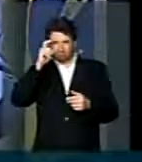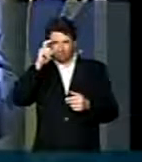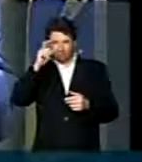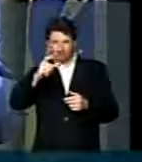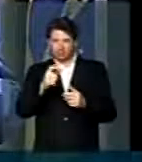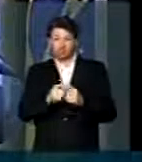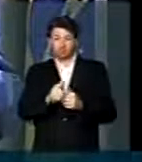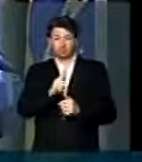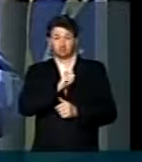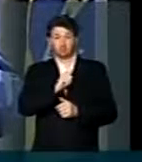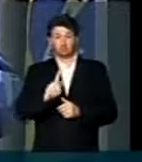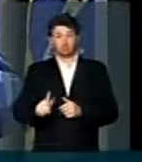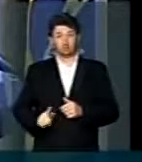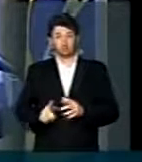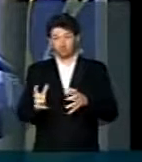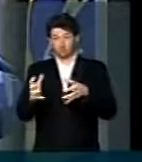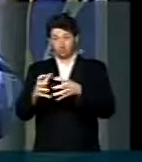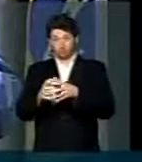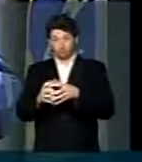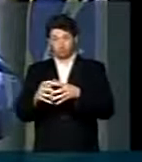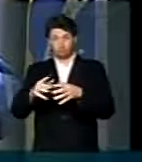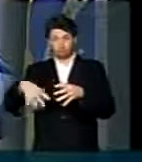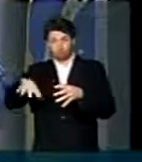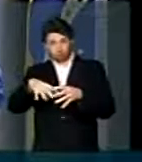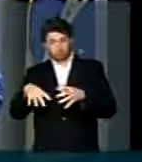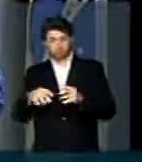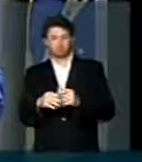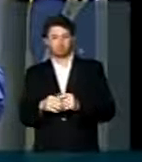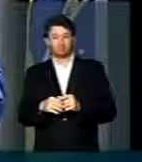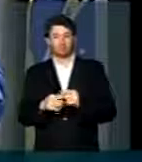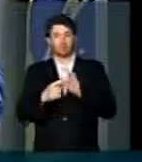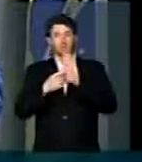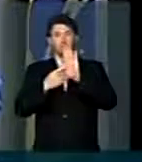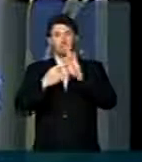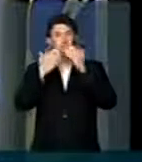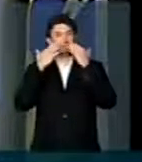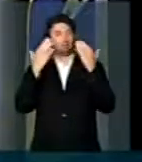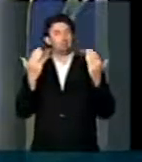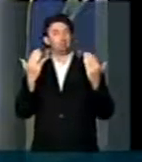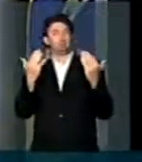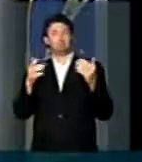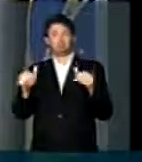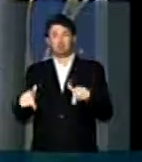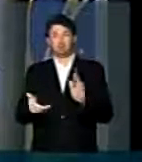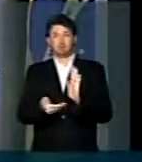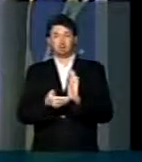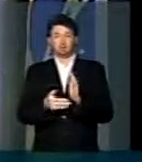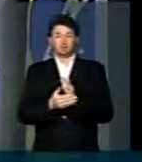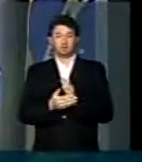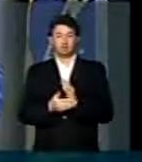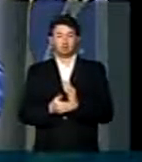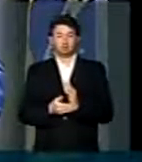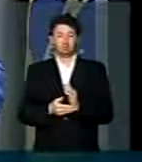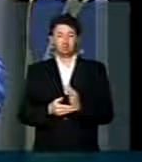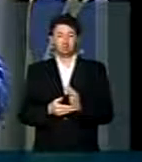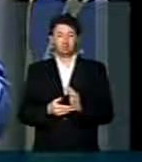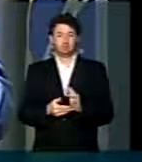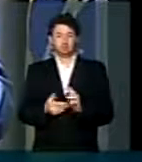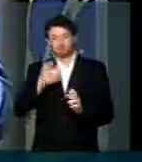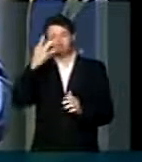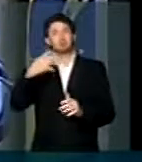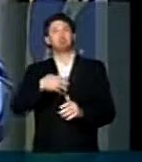Os governadores mostrando a cara para a Câmara do Deputado. Os